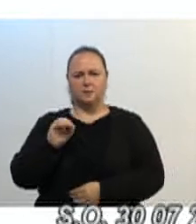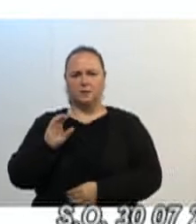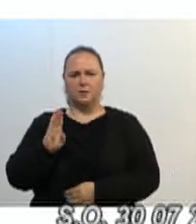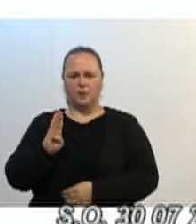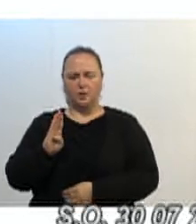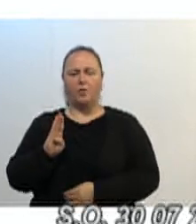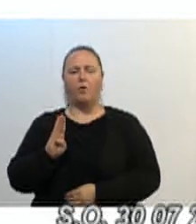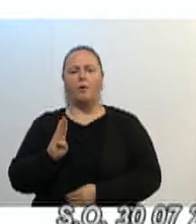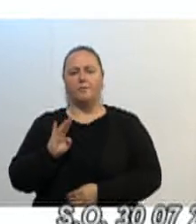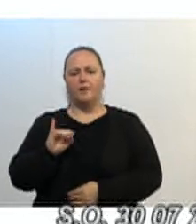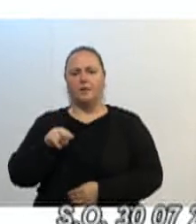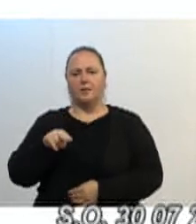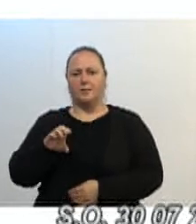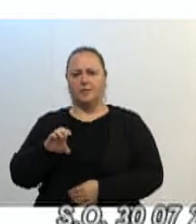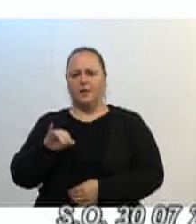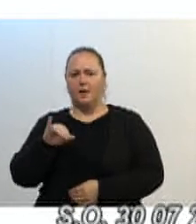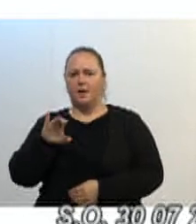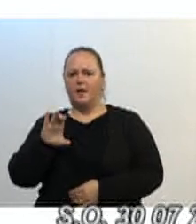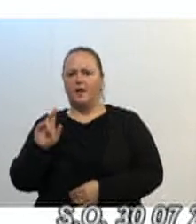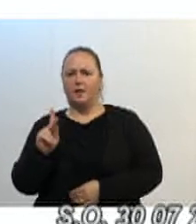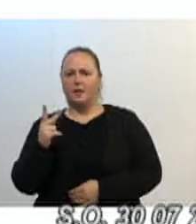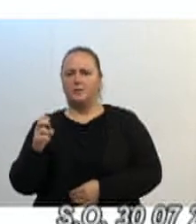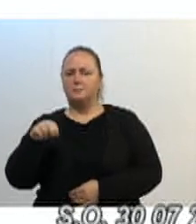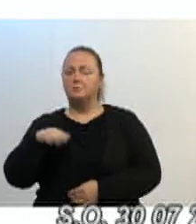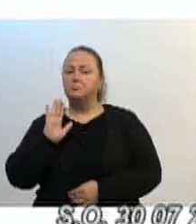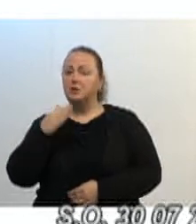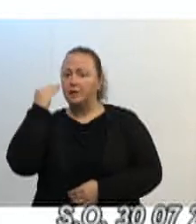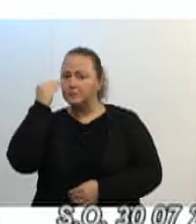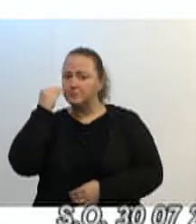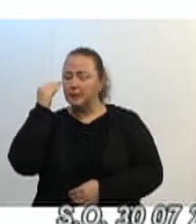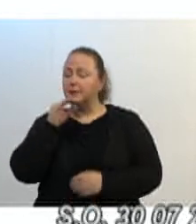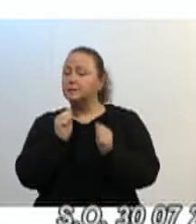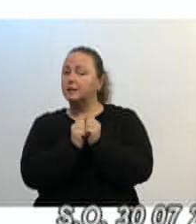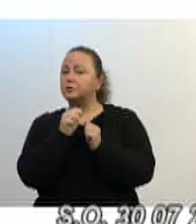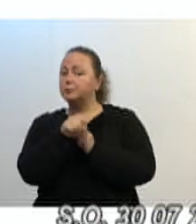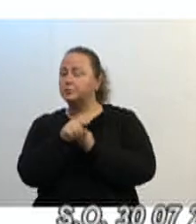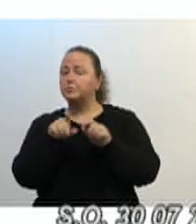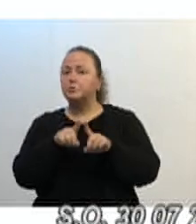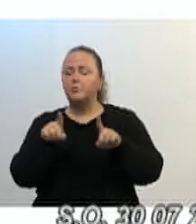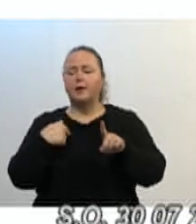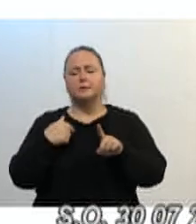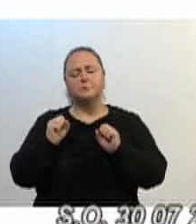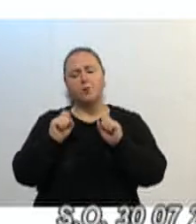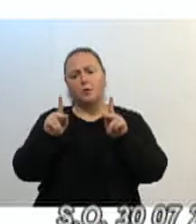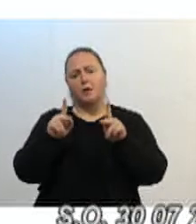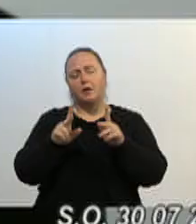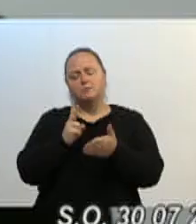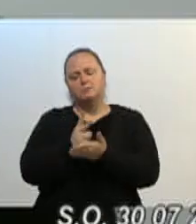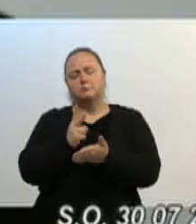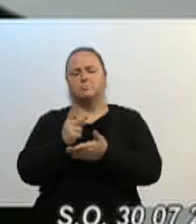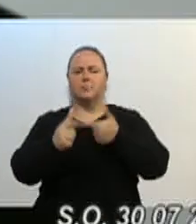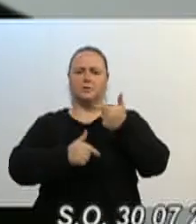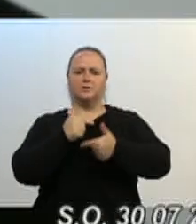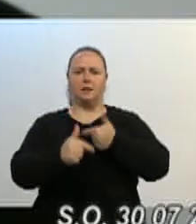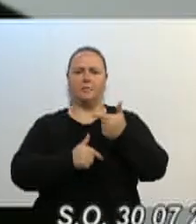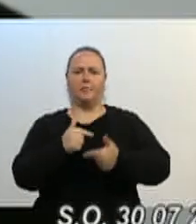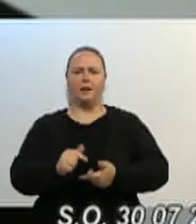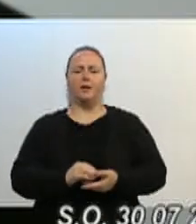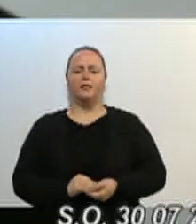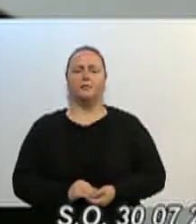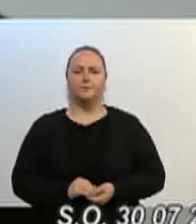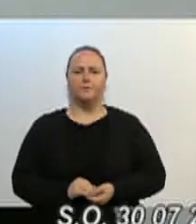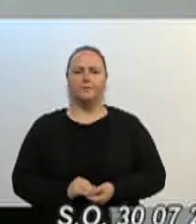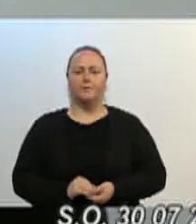inauguração do asfalto, mas continua o trabalho, continua o trabalho. Eu quero aqui dar méritos a essa população. É a PP,